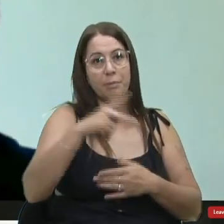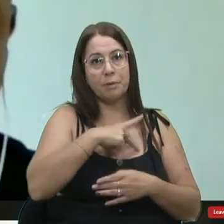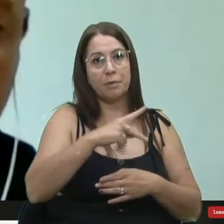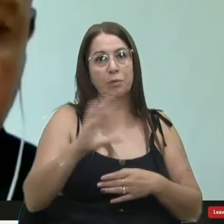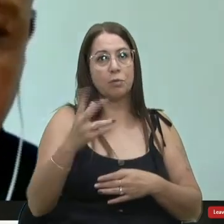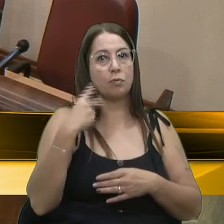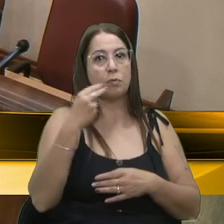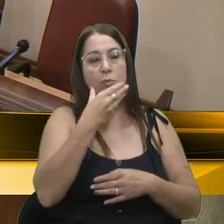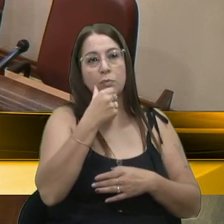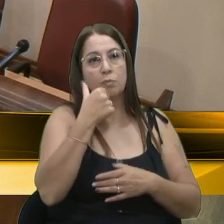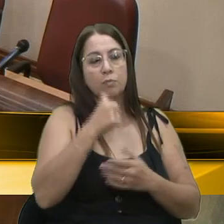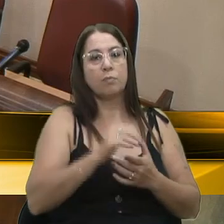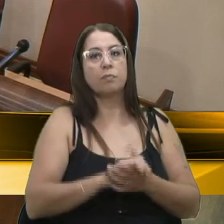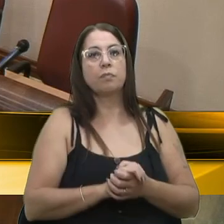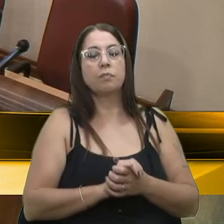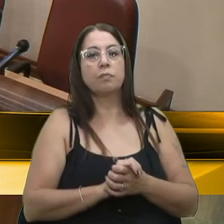senhoras e senhores vereadores condições que não tem condições de